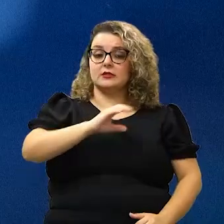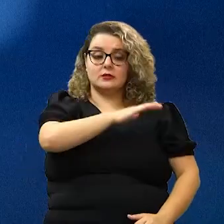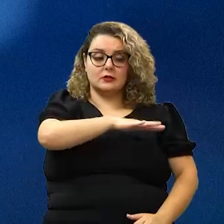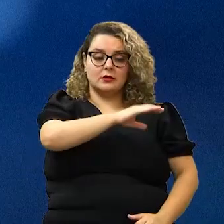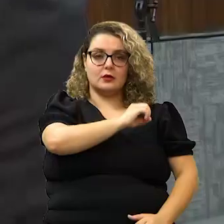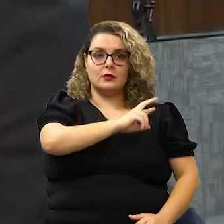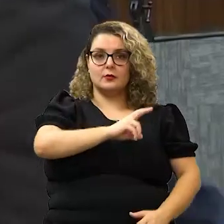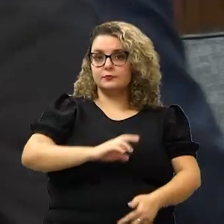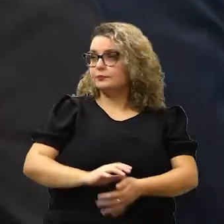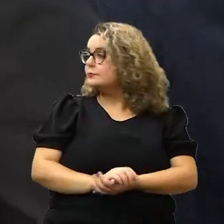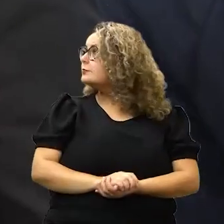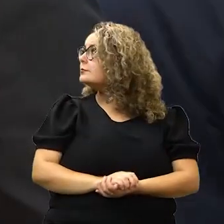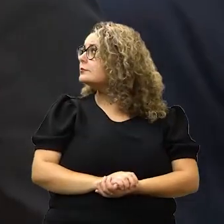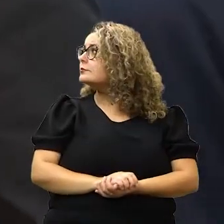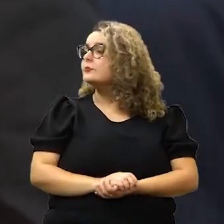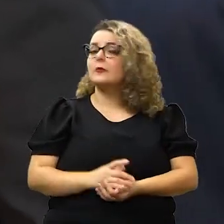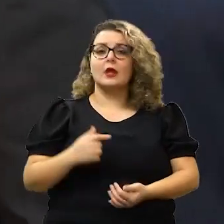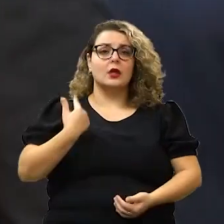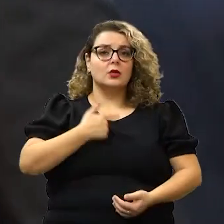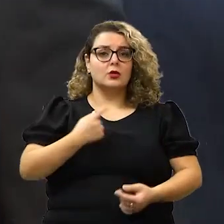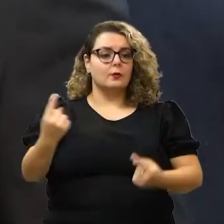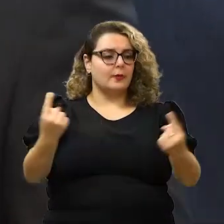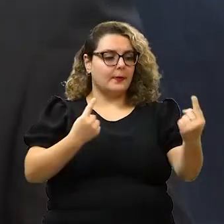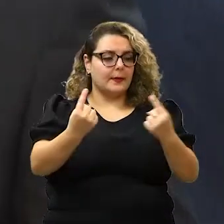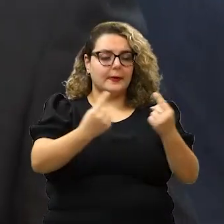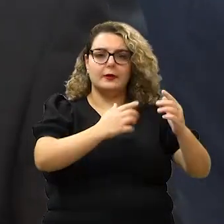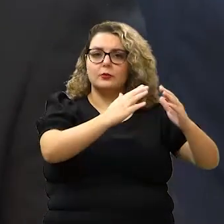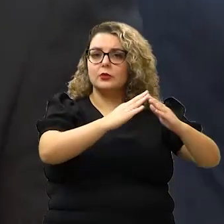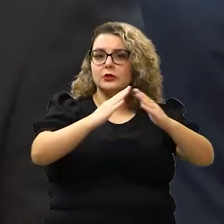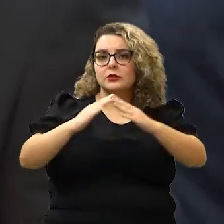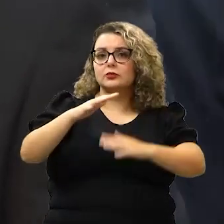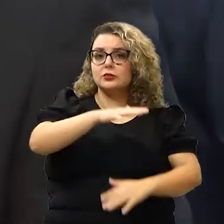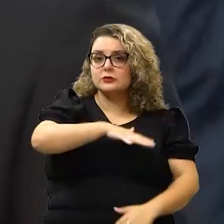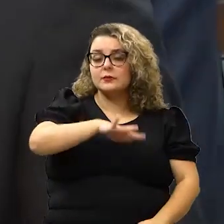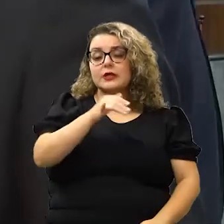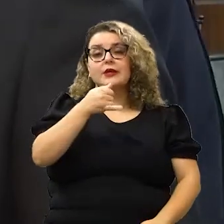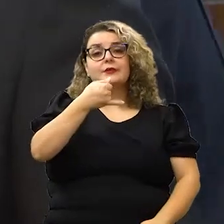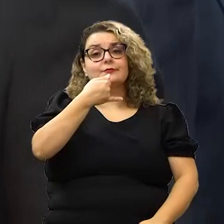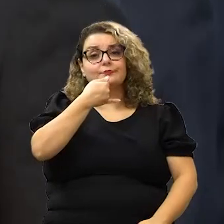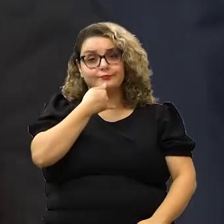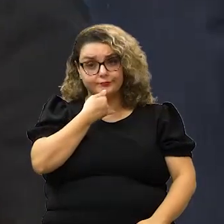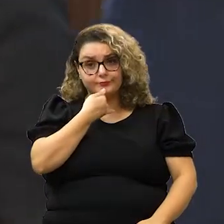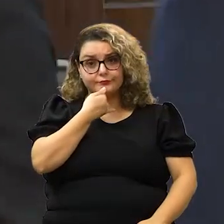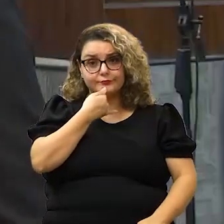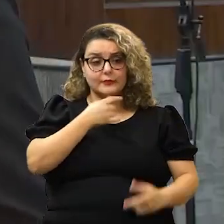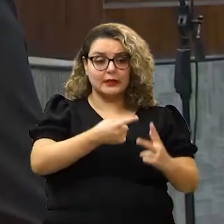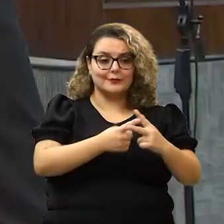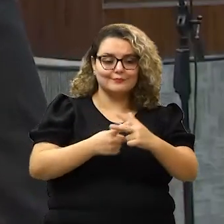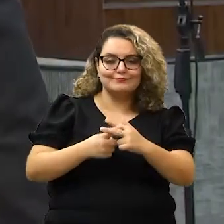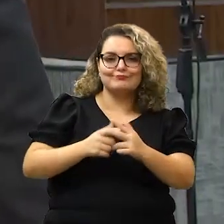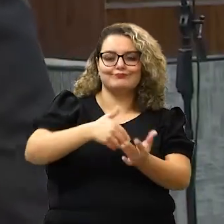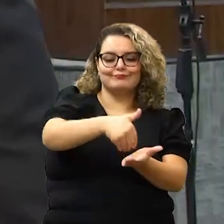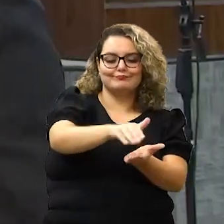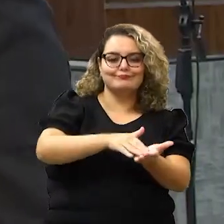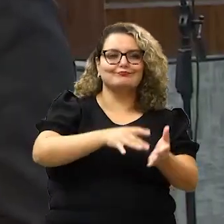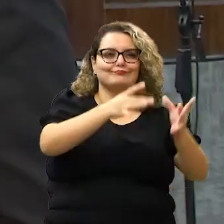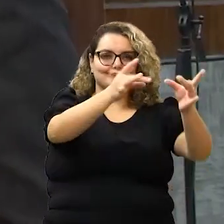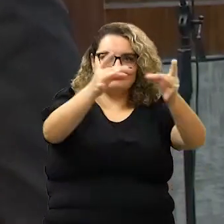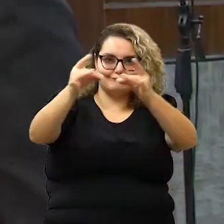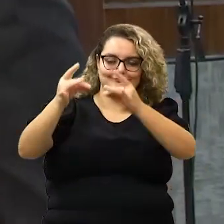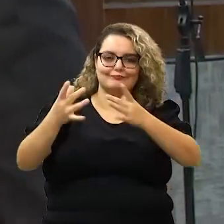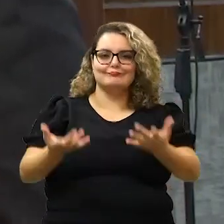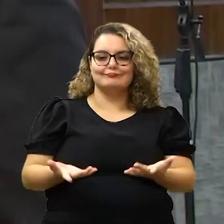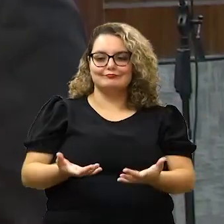do Ouro Verde. Nós fomos procurados por diversos moradores lá da região, infelizmente a manutenção na sinalização